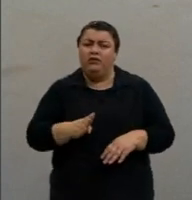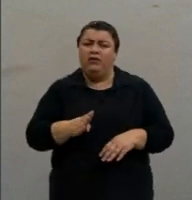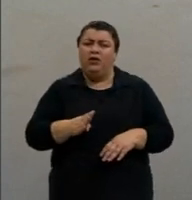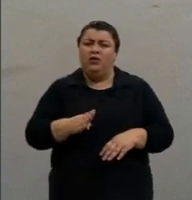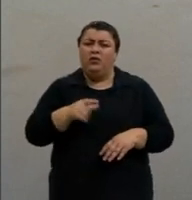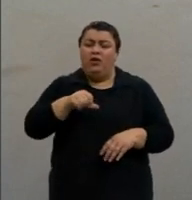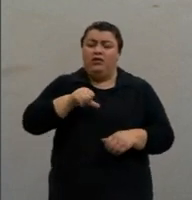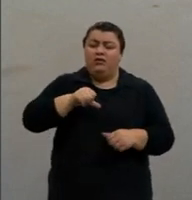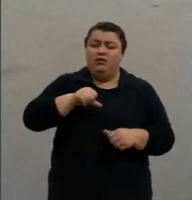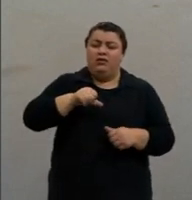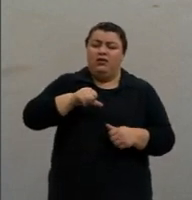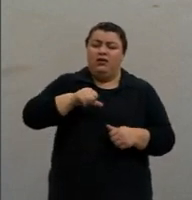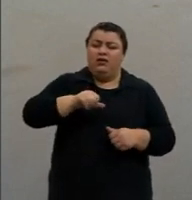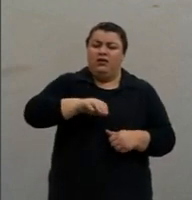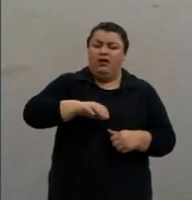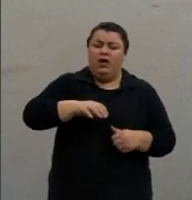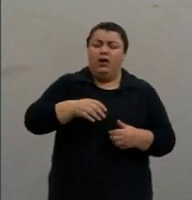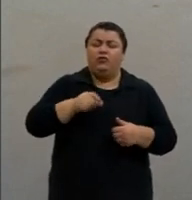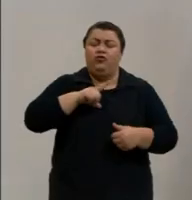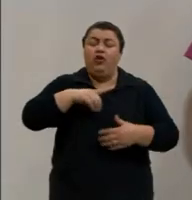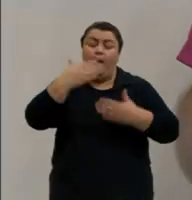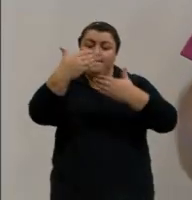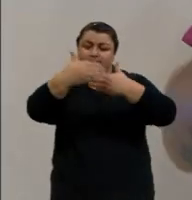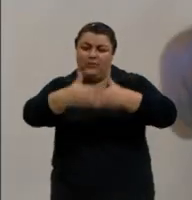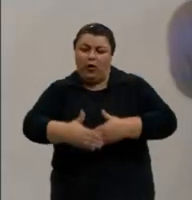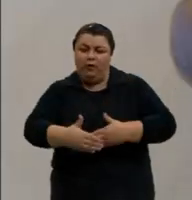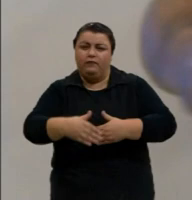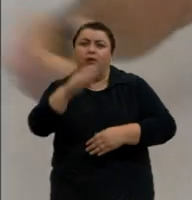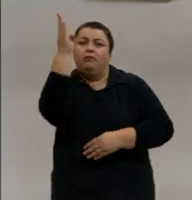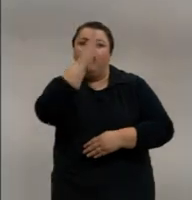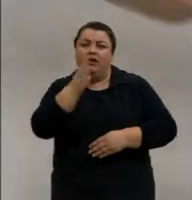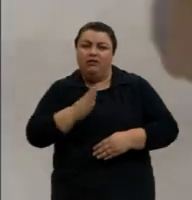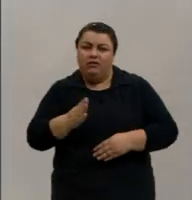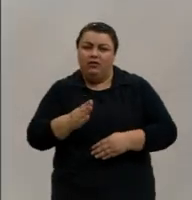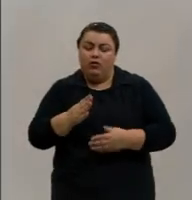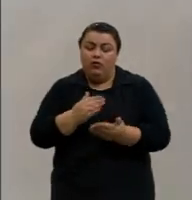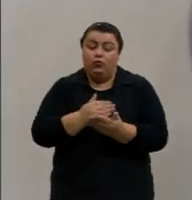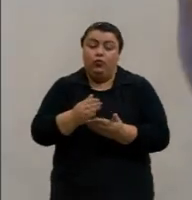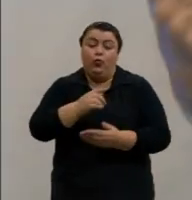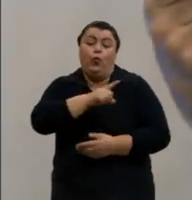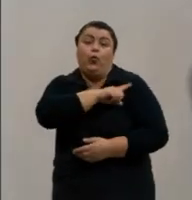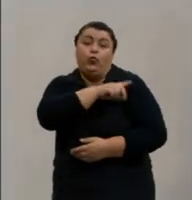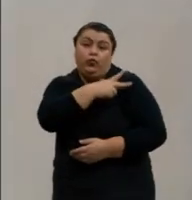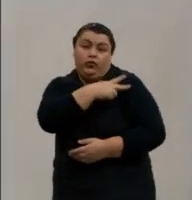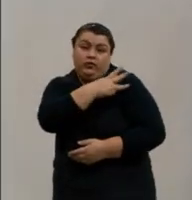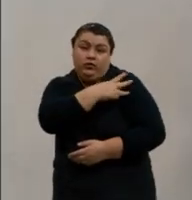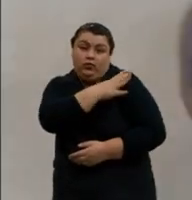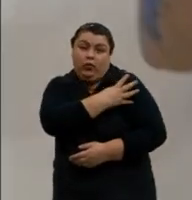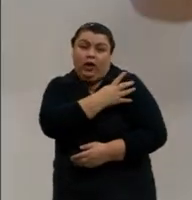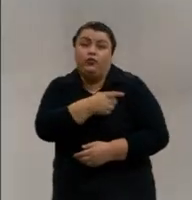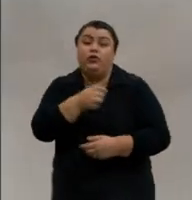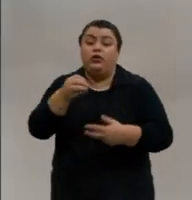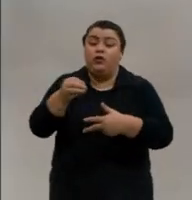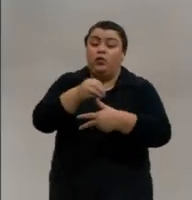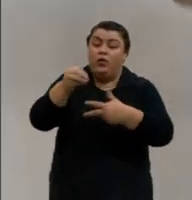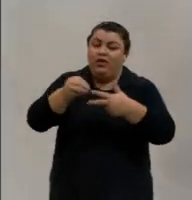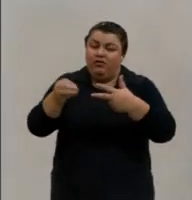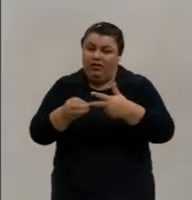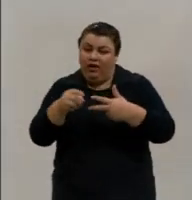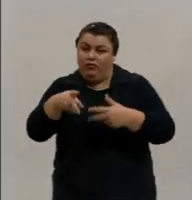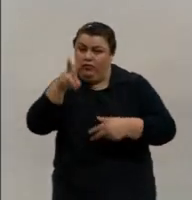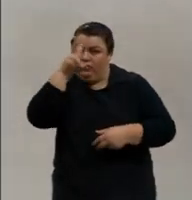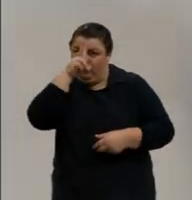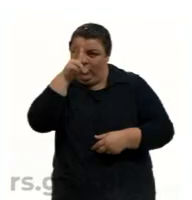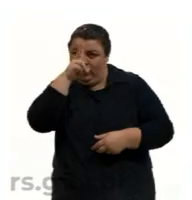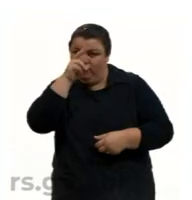vários níveis, a prova Brasil nos anos iniciais, o Enem para os anos finais da educação básica e o Enad para o ensino